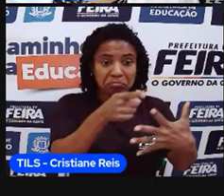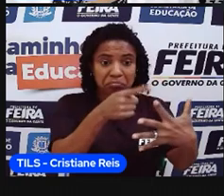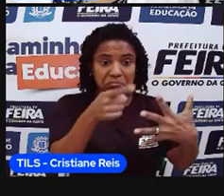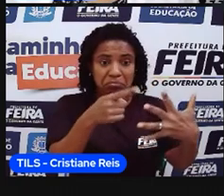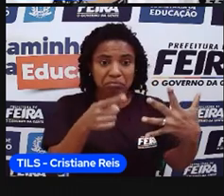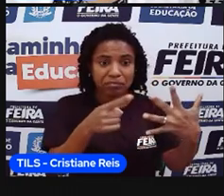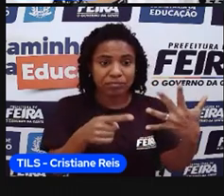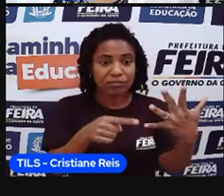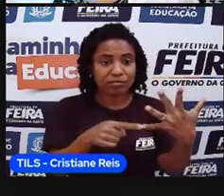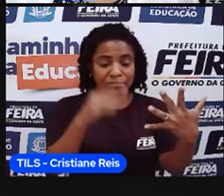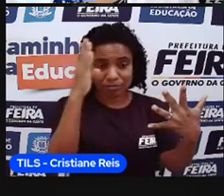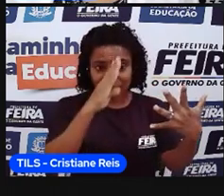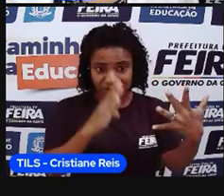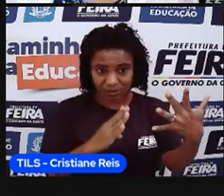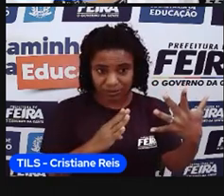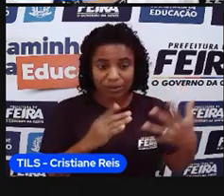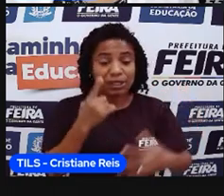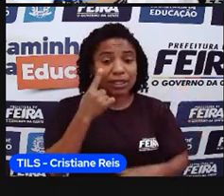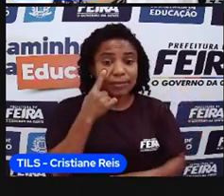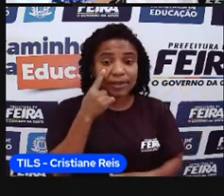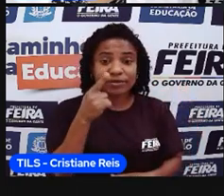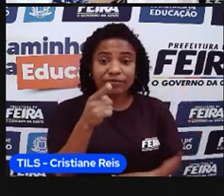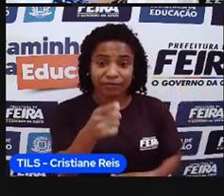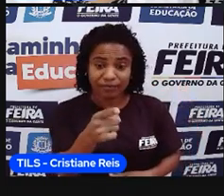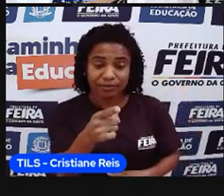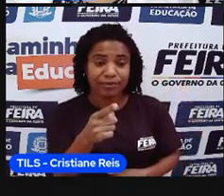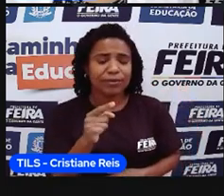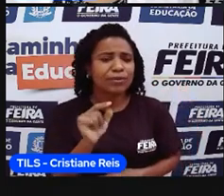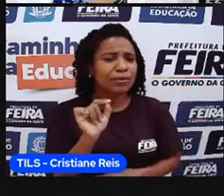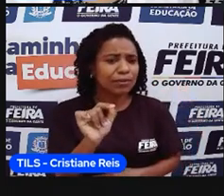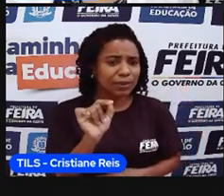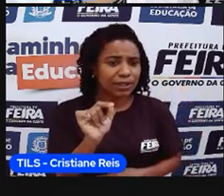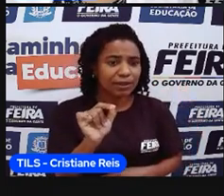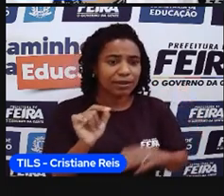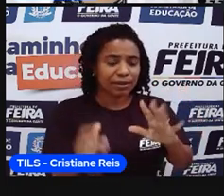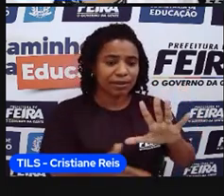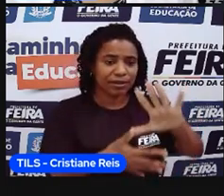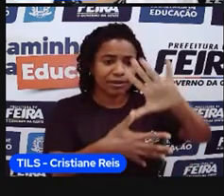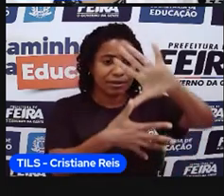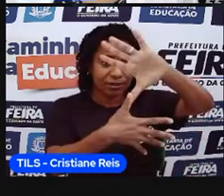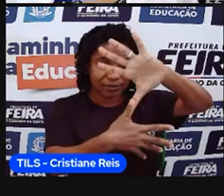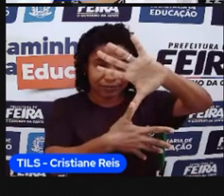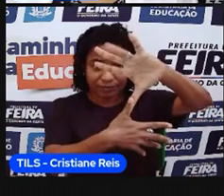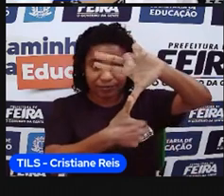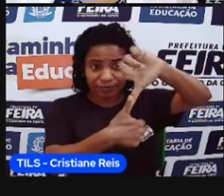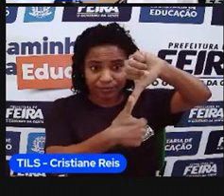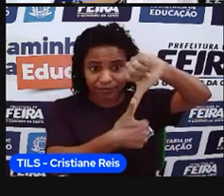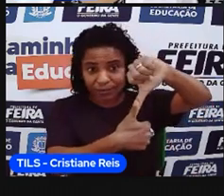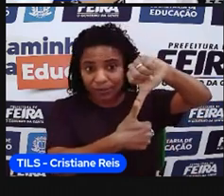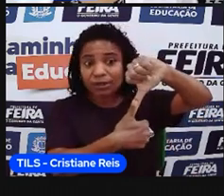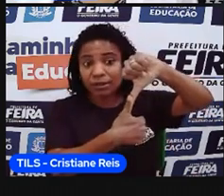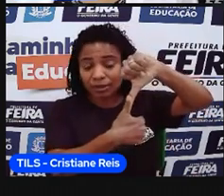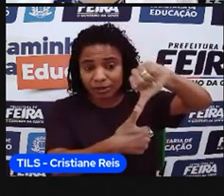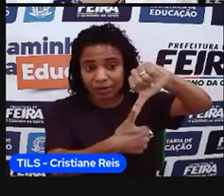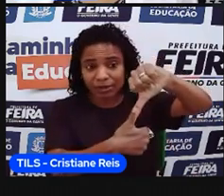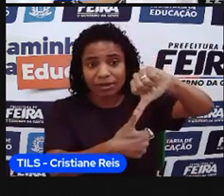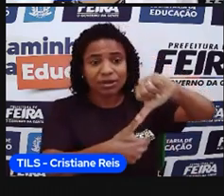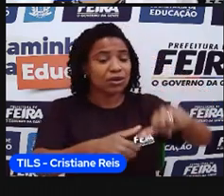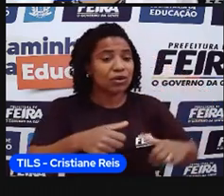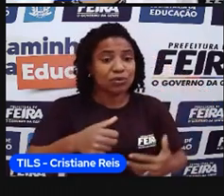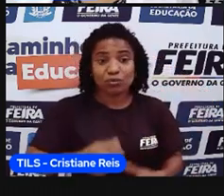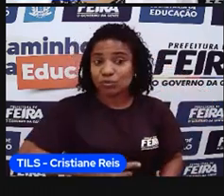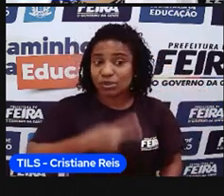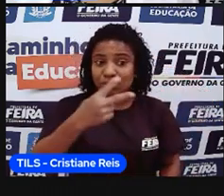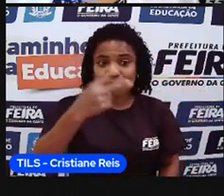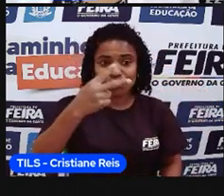Outro detalhe que a gente vai observar é que, na América, ele é considerado o segundo maior país que tem,